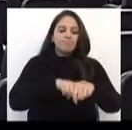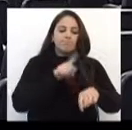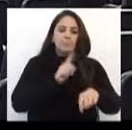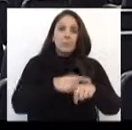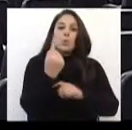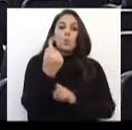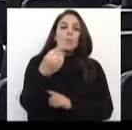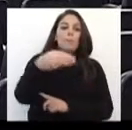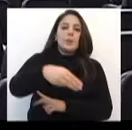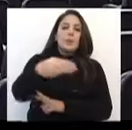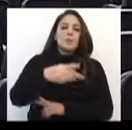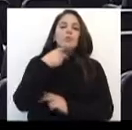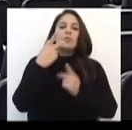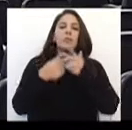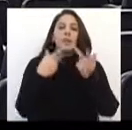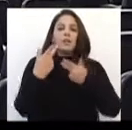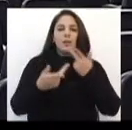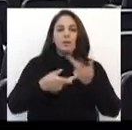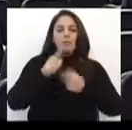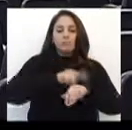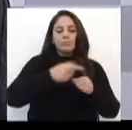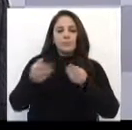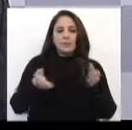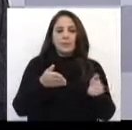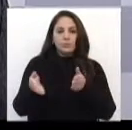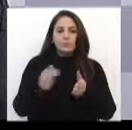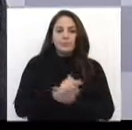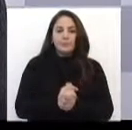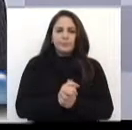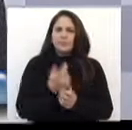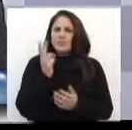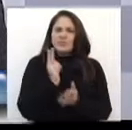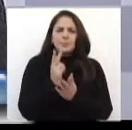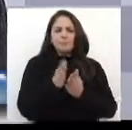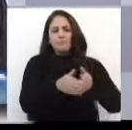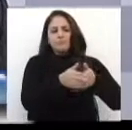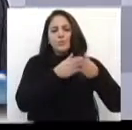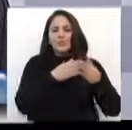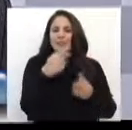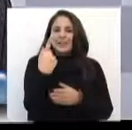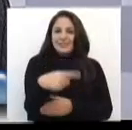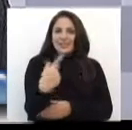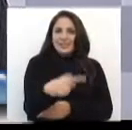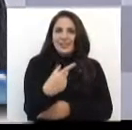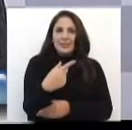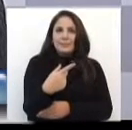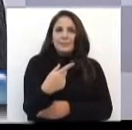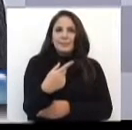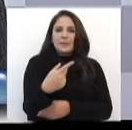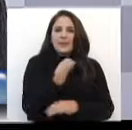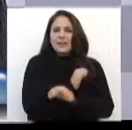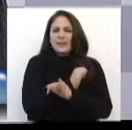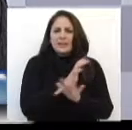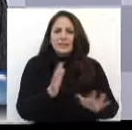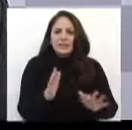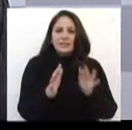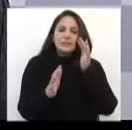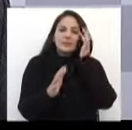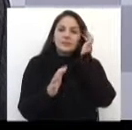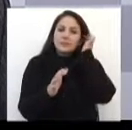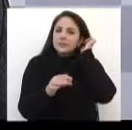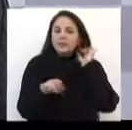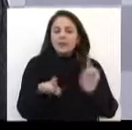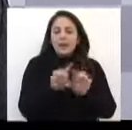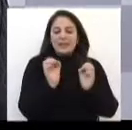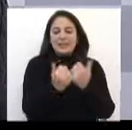resumir como foi o período na Casa do Povo. Sempre defendi nessa Casa a idoneidade, os